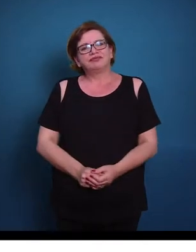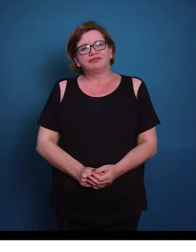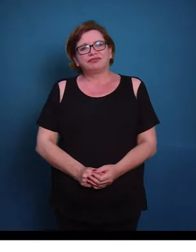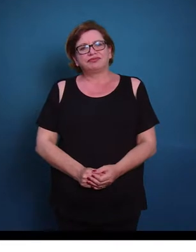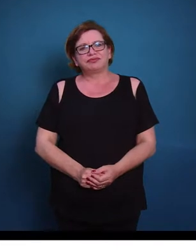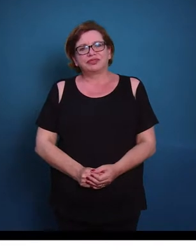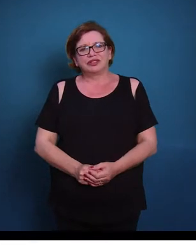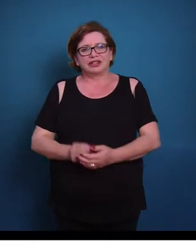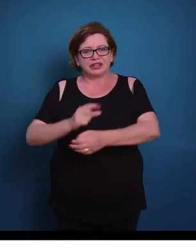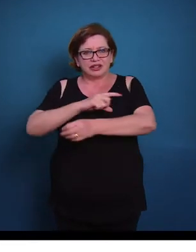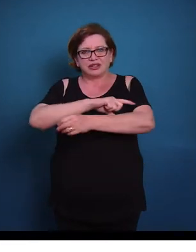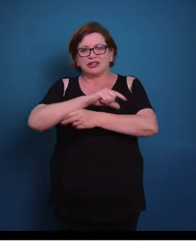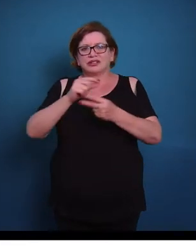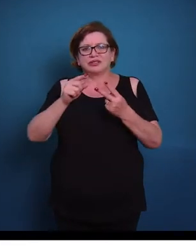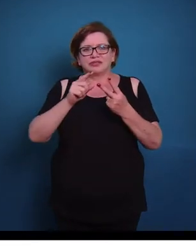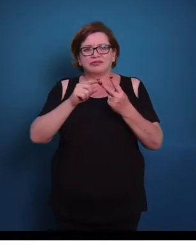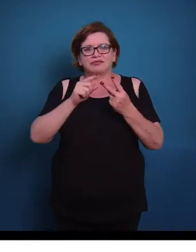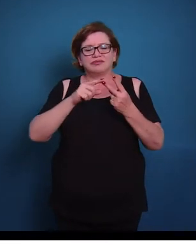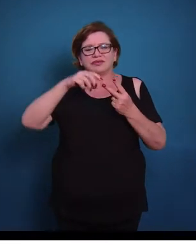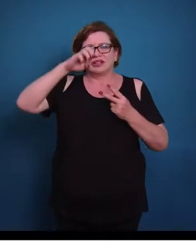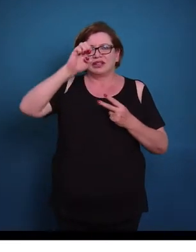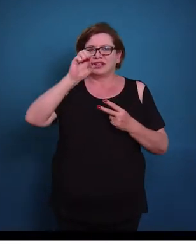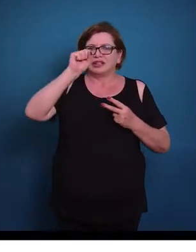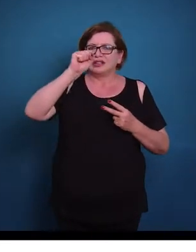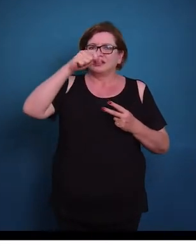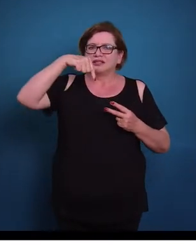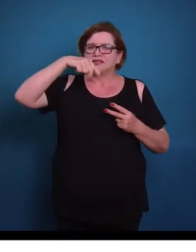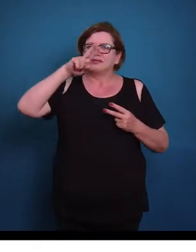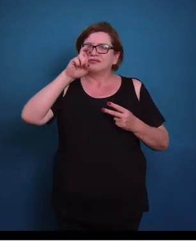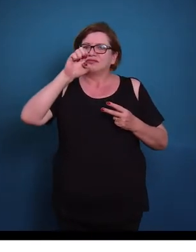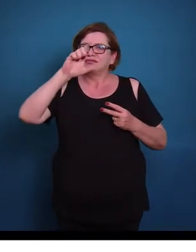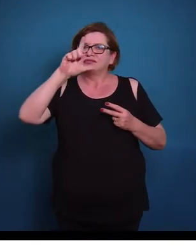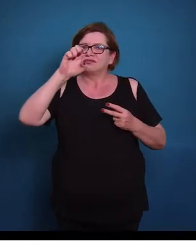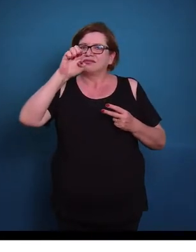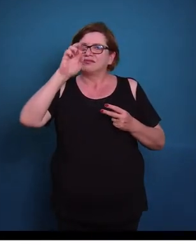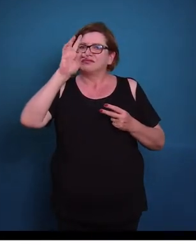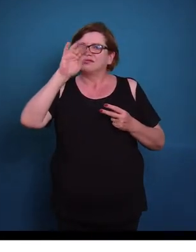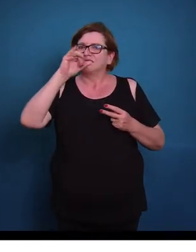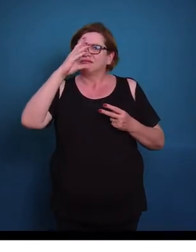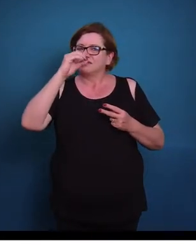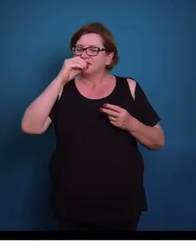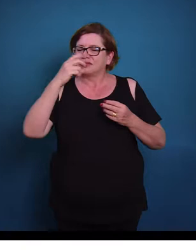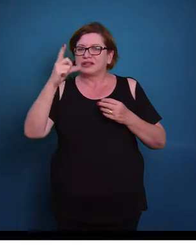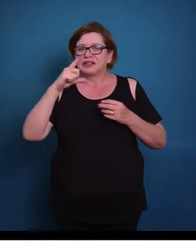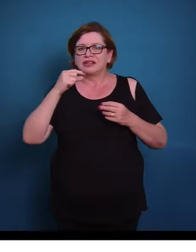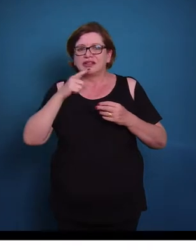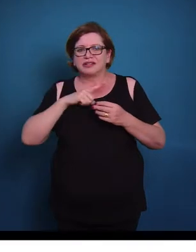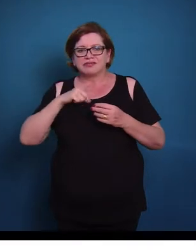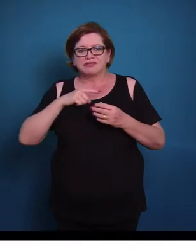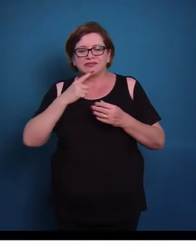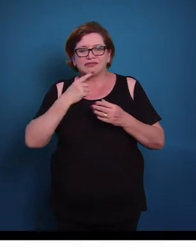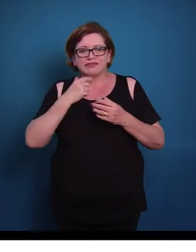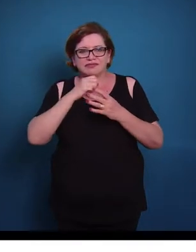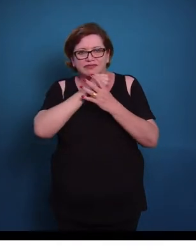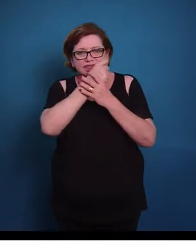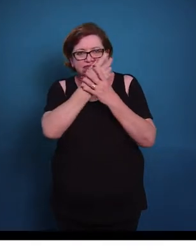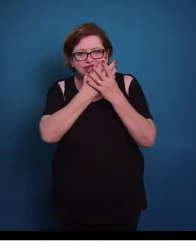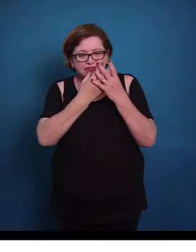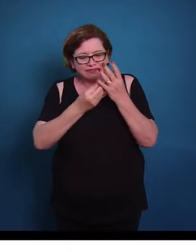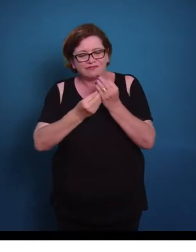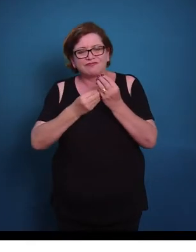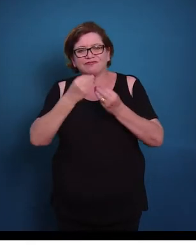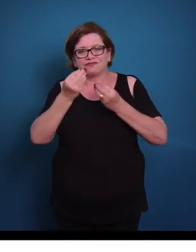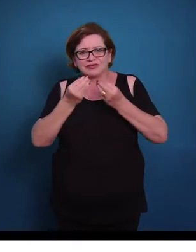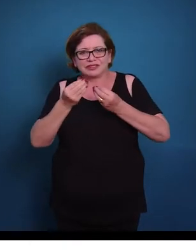O músculo estriado esquelético é altamente vascularizado. Então aqui novamente nós podemos notar as estrias desse músculo, as células